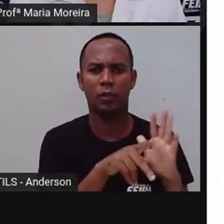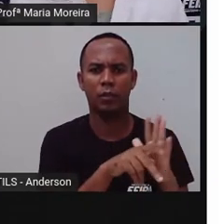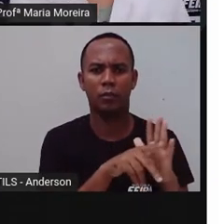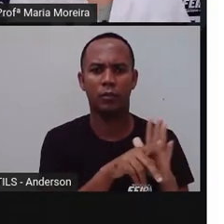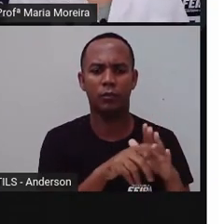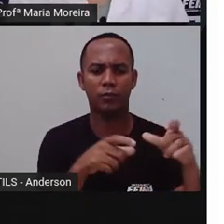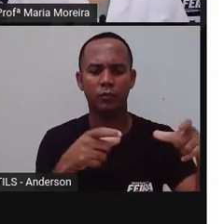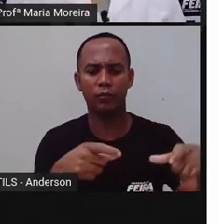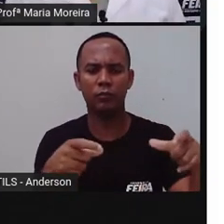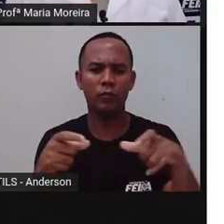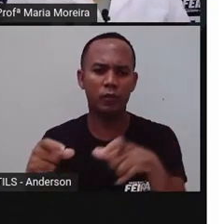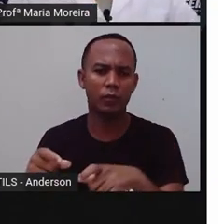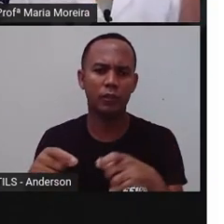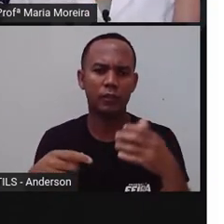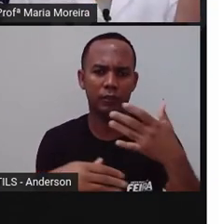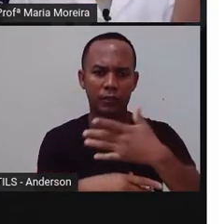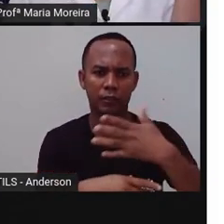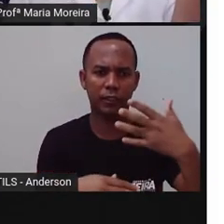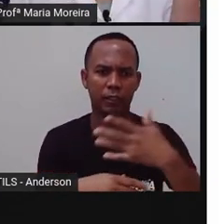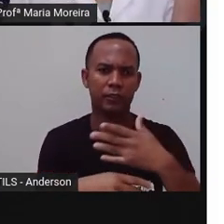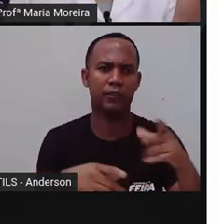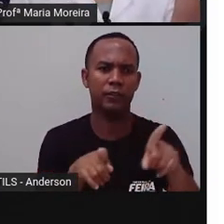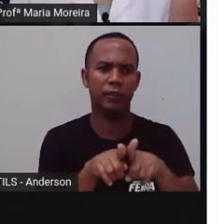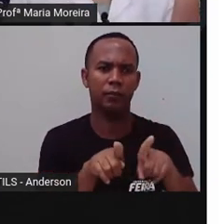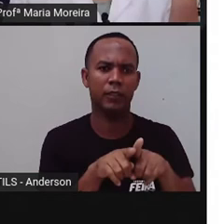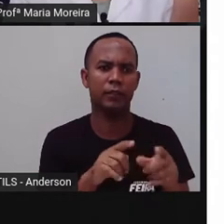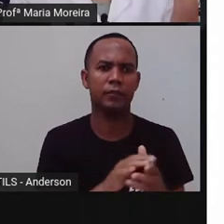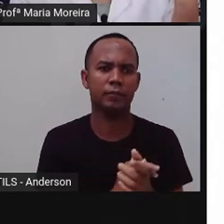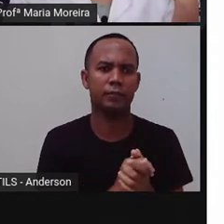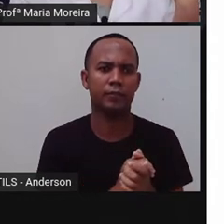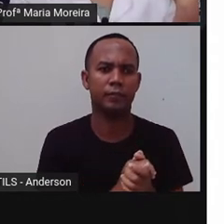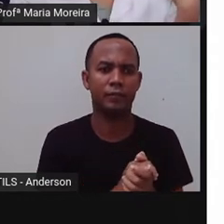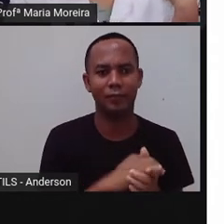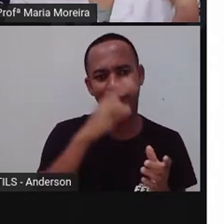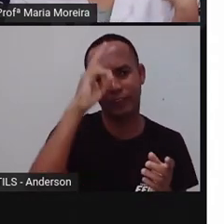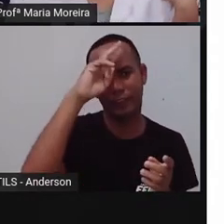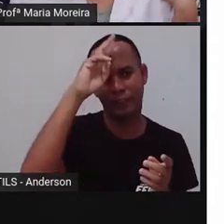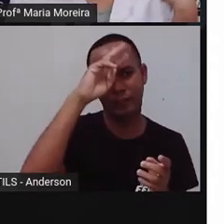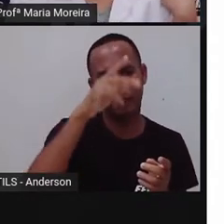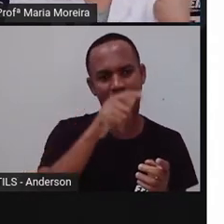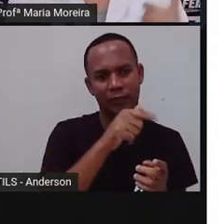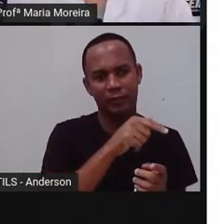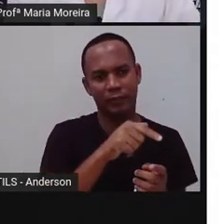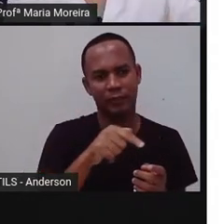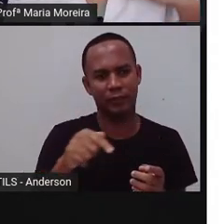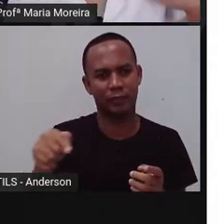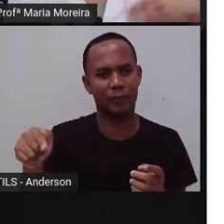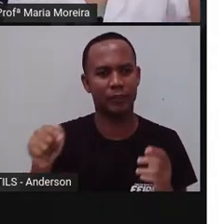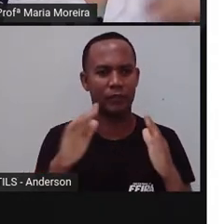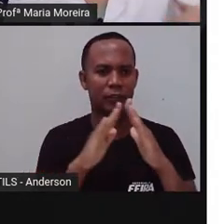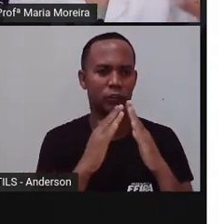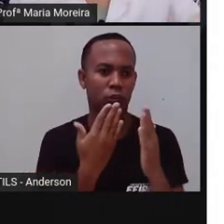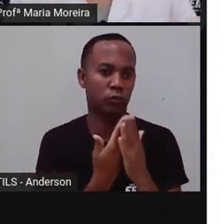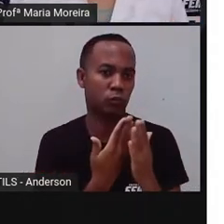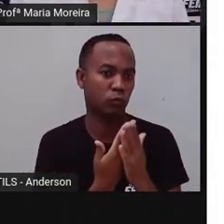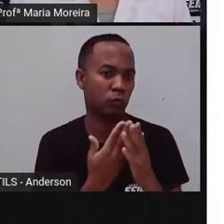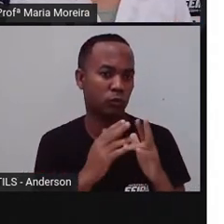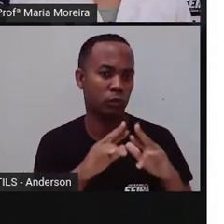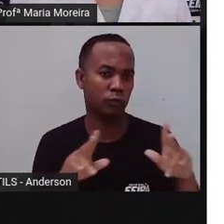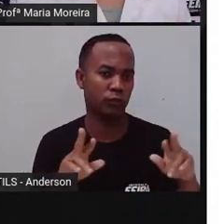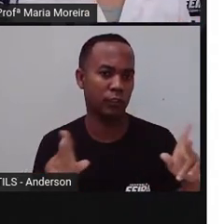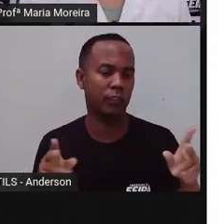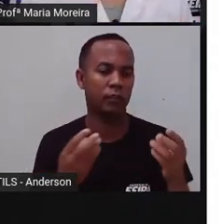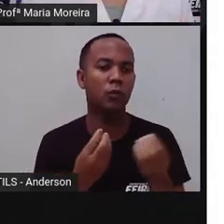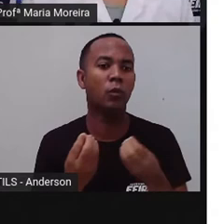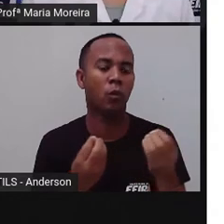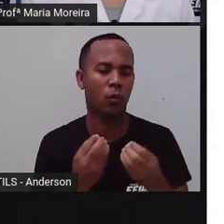cidade. Então, lembra daquela semana de aulas que a falou sobre Feira, que a profe foi trazendo várias imagens,